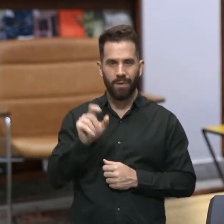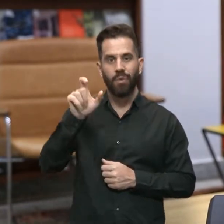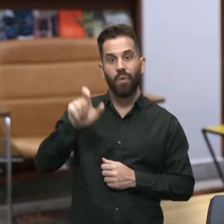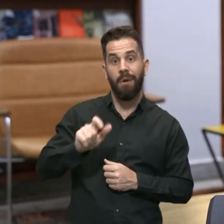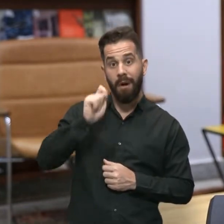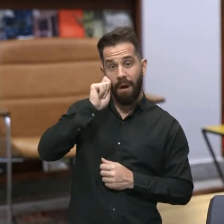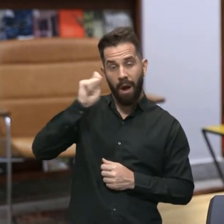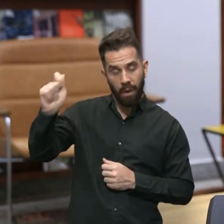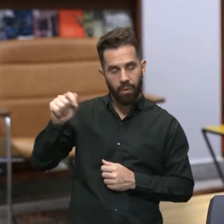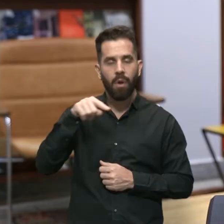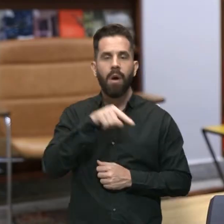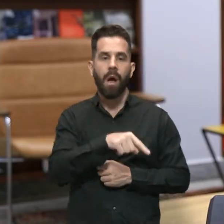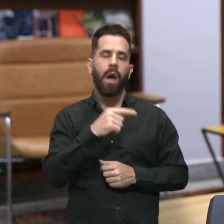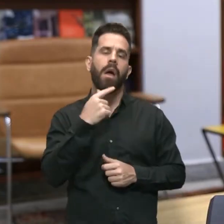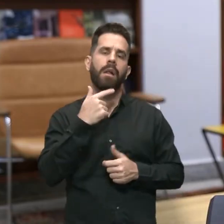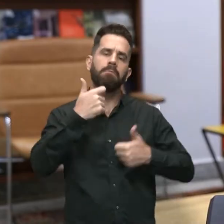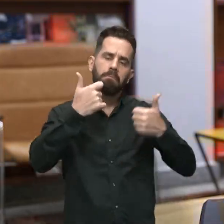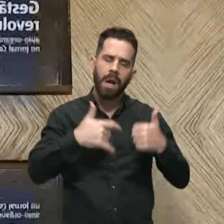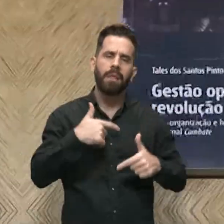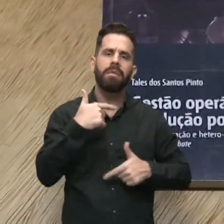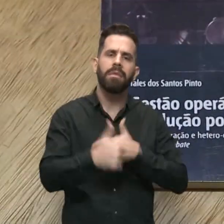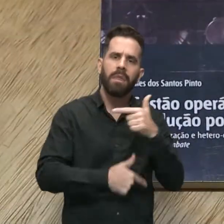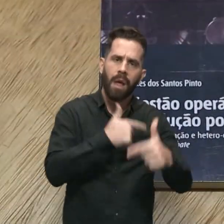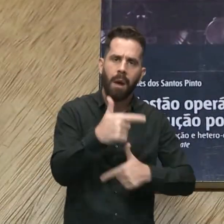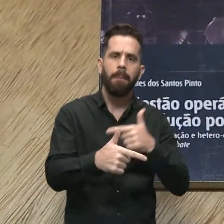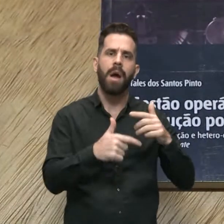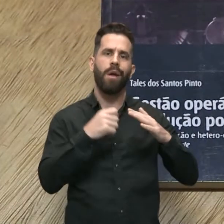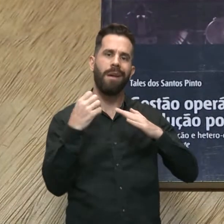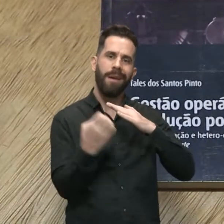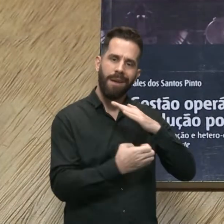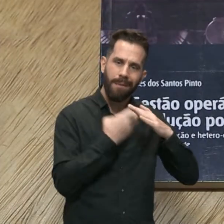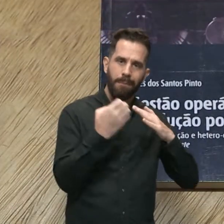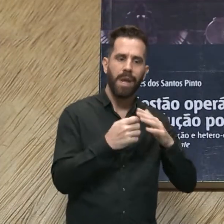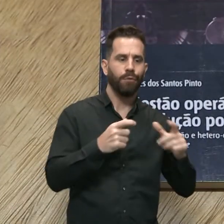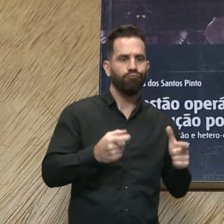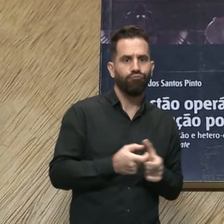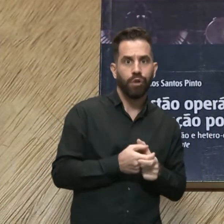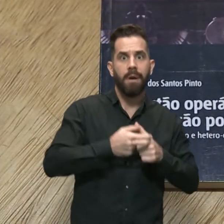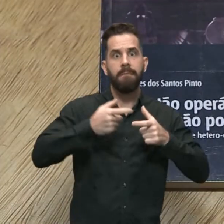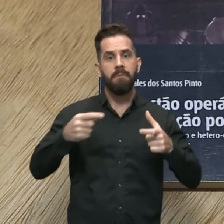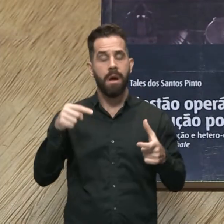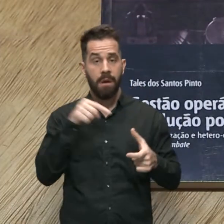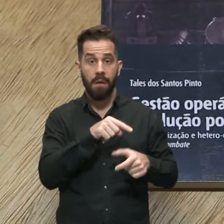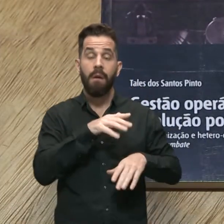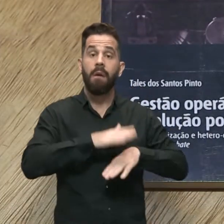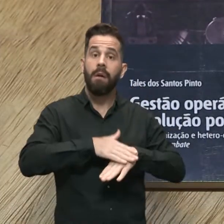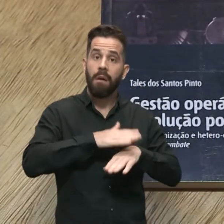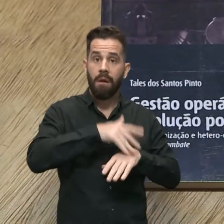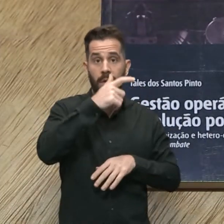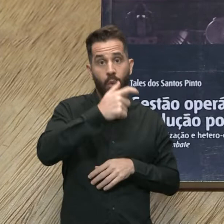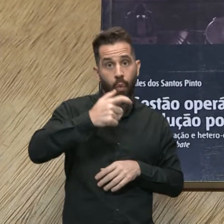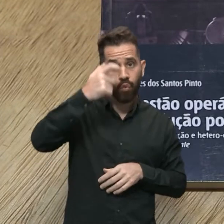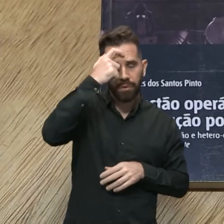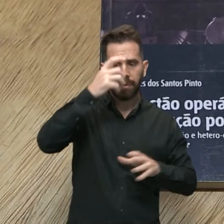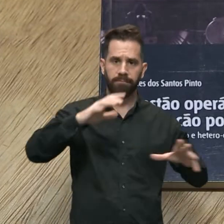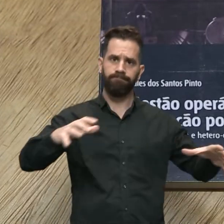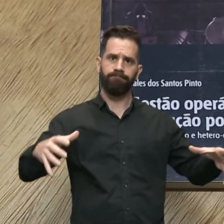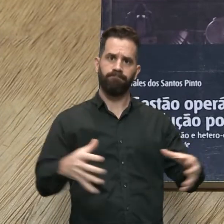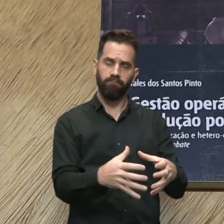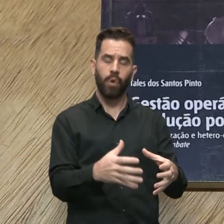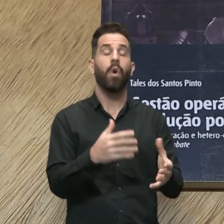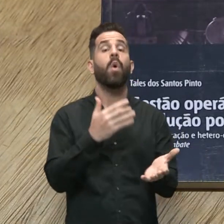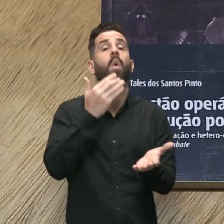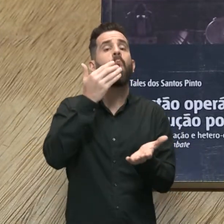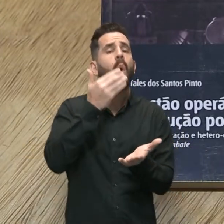como os trabalhadores urbanos das pequenas e médias empresas desenvolveram uma consciência de classe a partir da